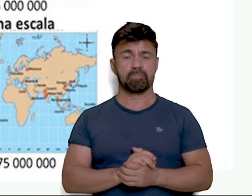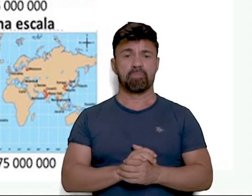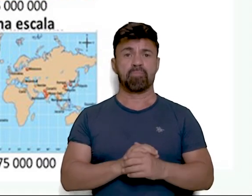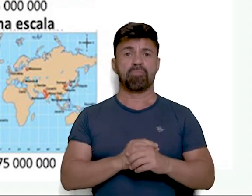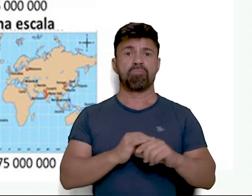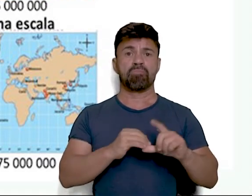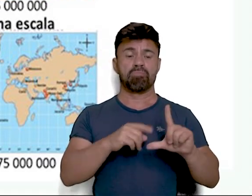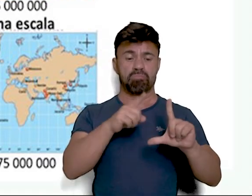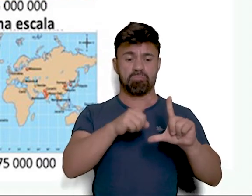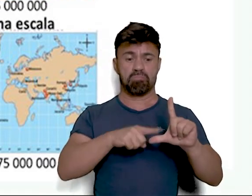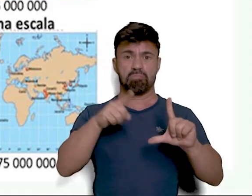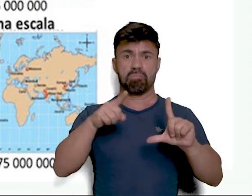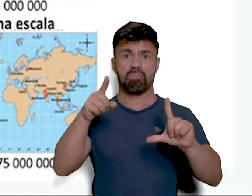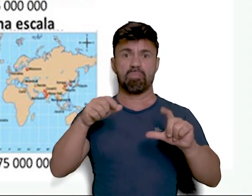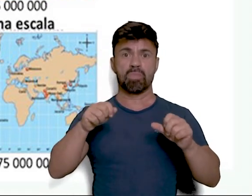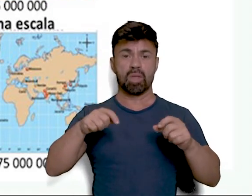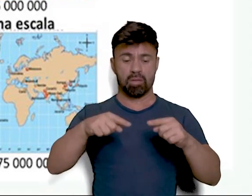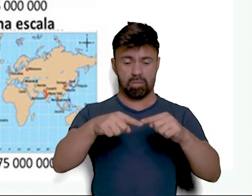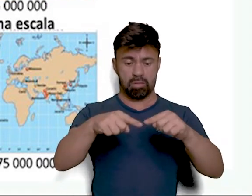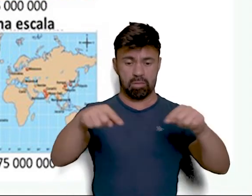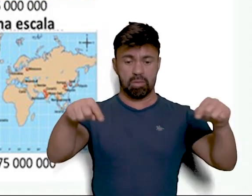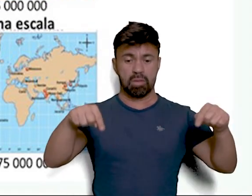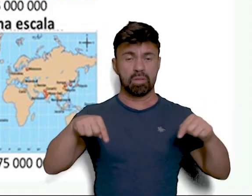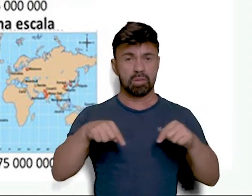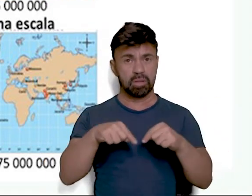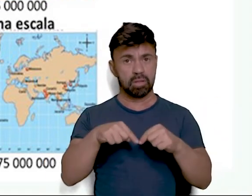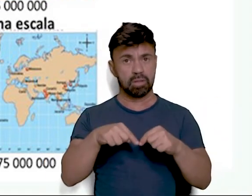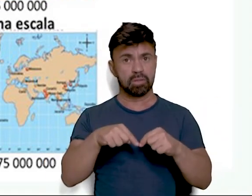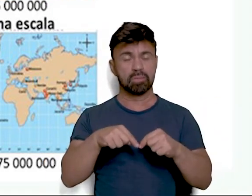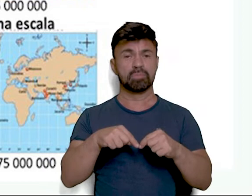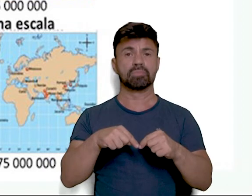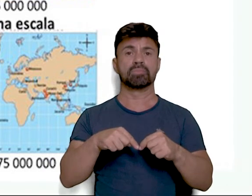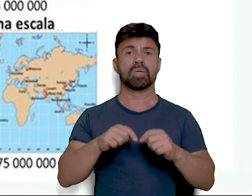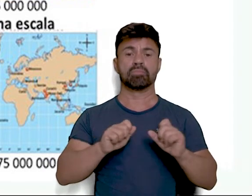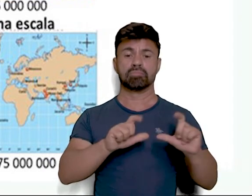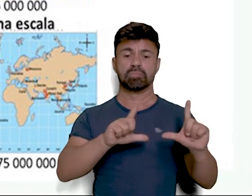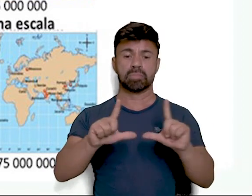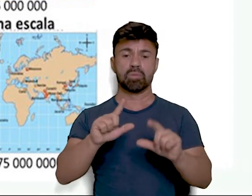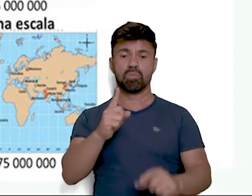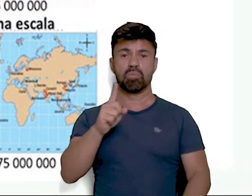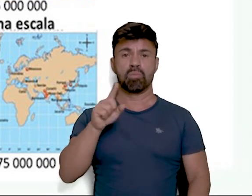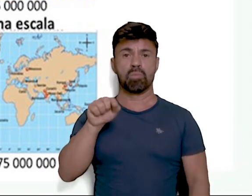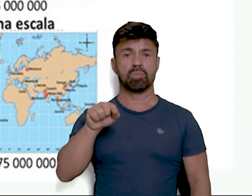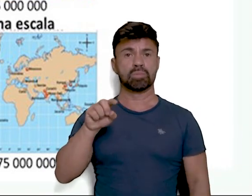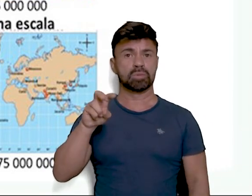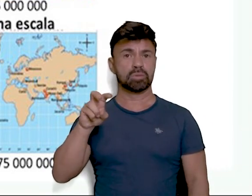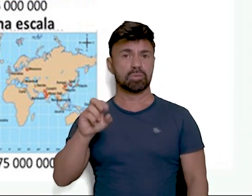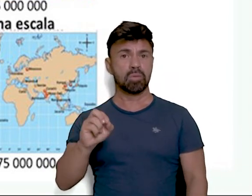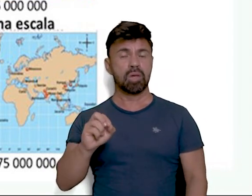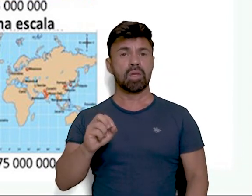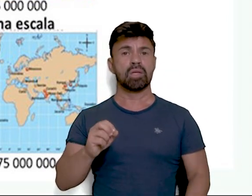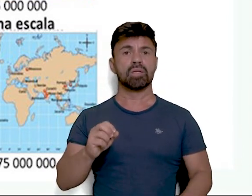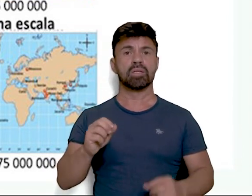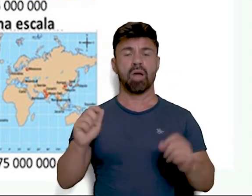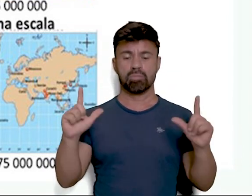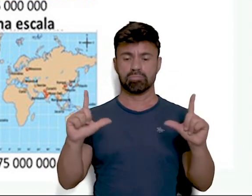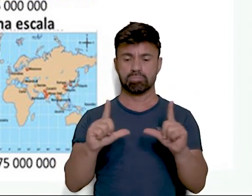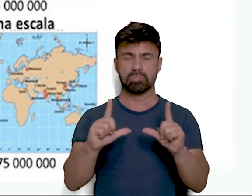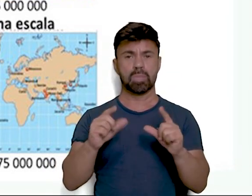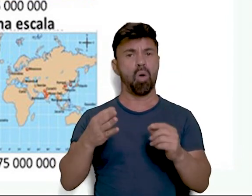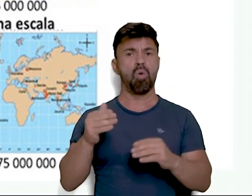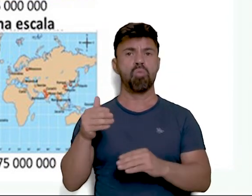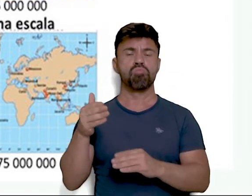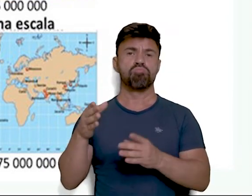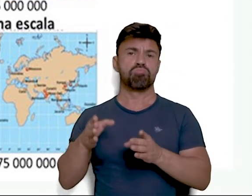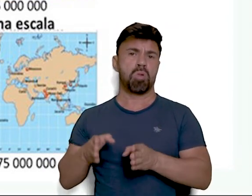Ela pode ser feita em um terreno. Através de terrenos. A projeção é 1.50. Plantas de pequenos lotes e edifícios.